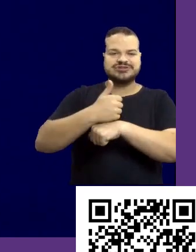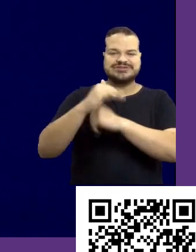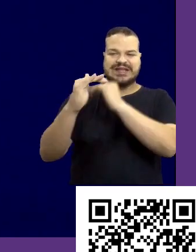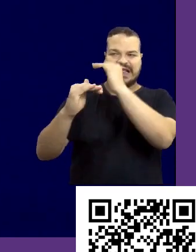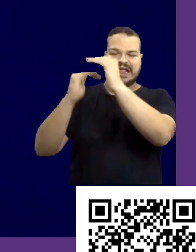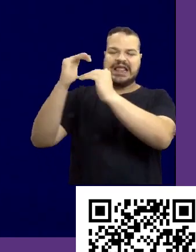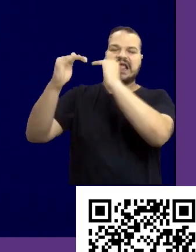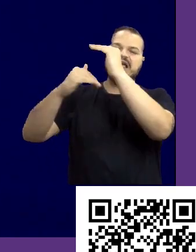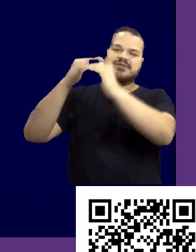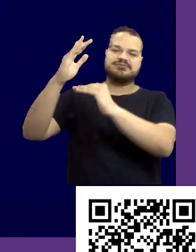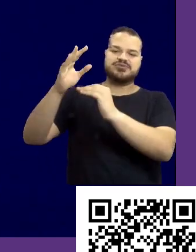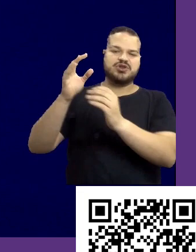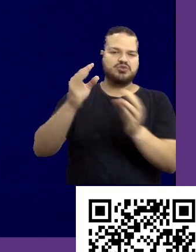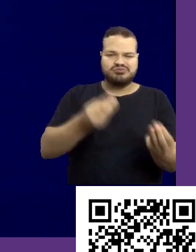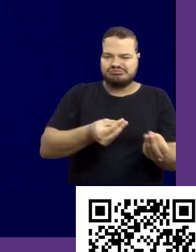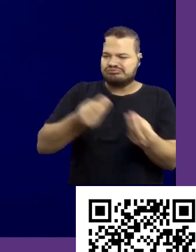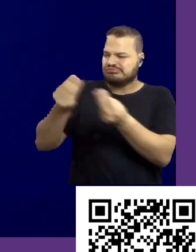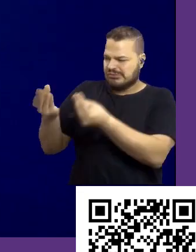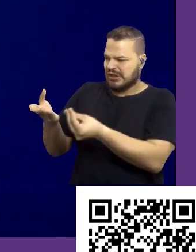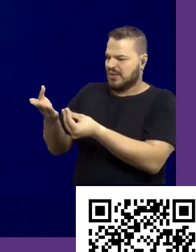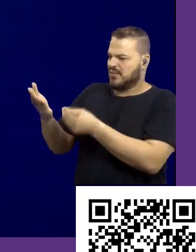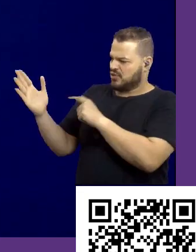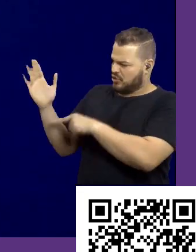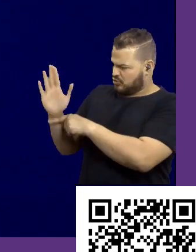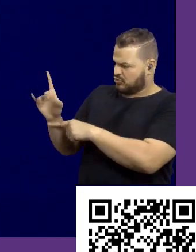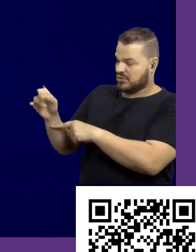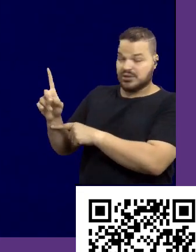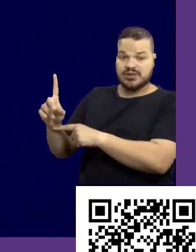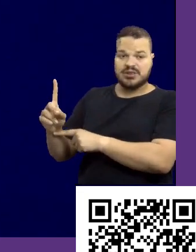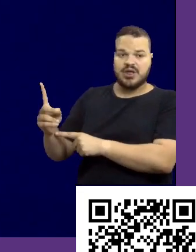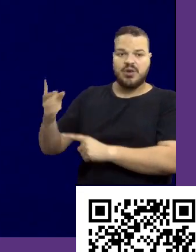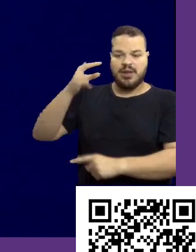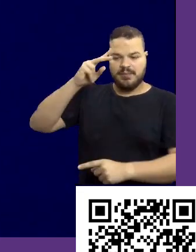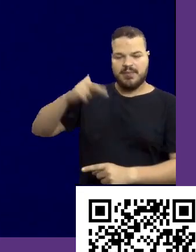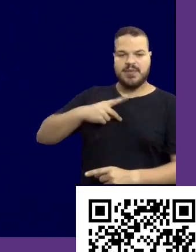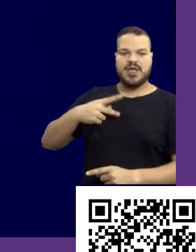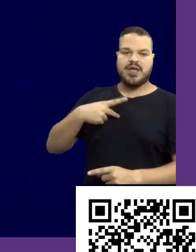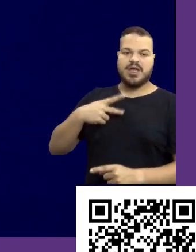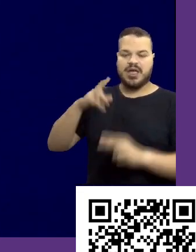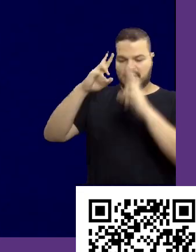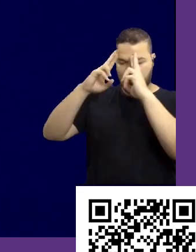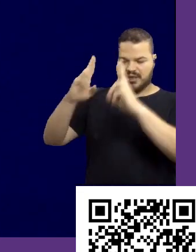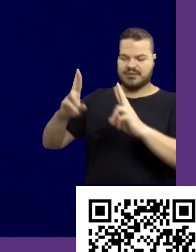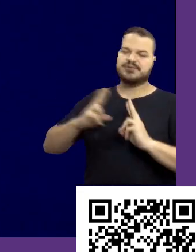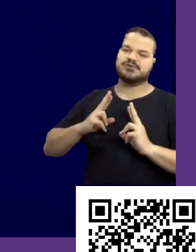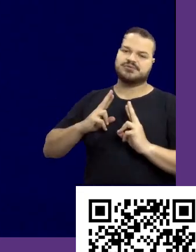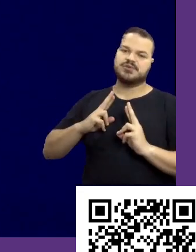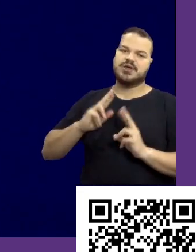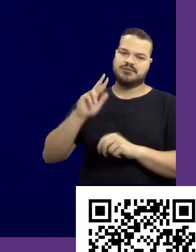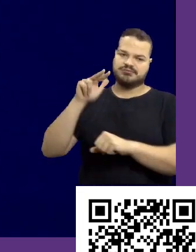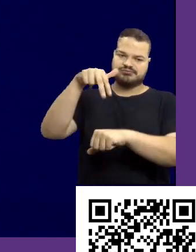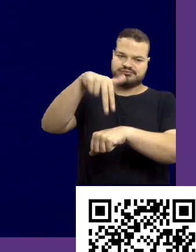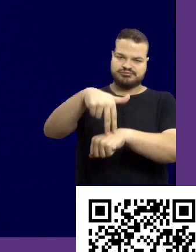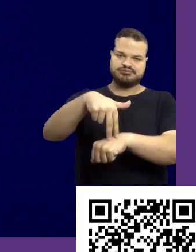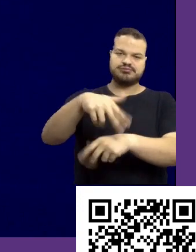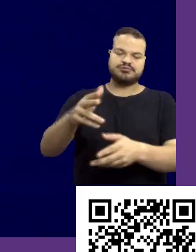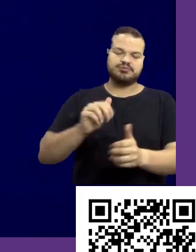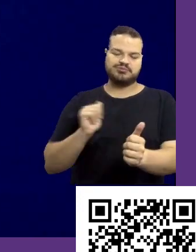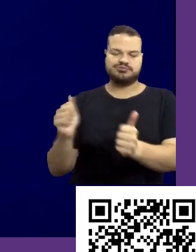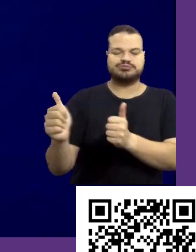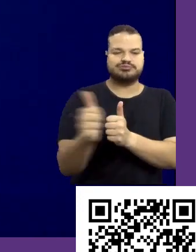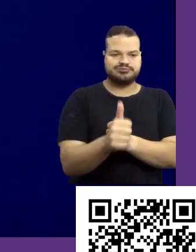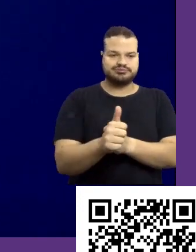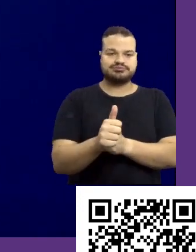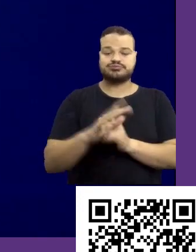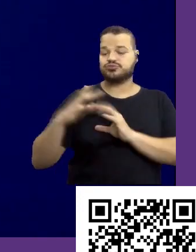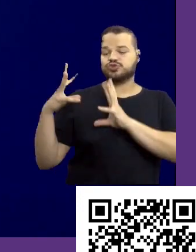Nunca deixe isso na mão do outro. Tratem da carreira de vocês com autorresponsabilidade e protagonismo. Todo o resto, todo